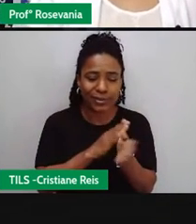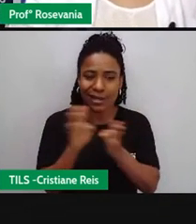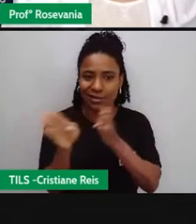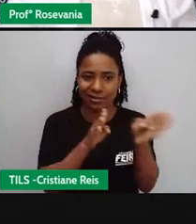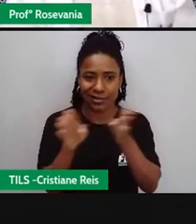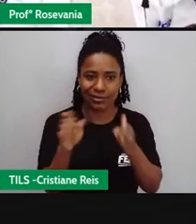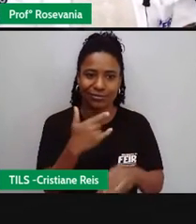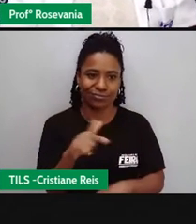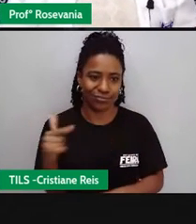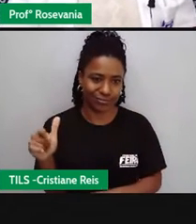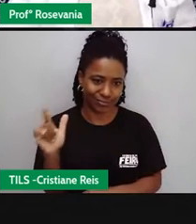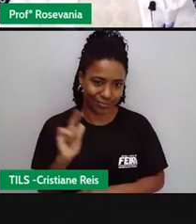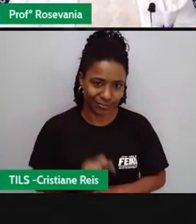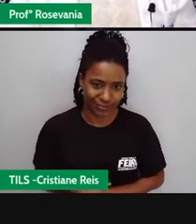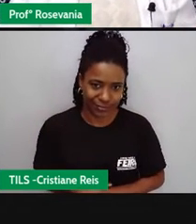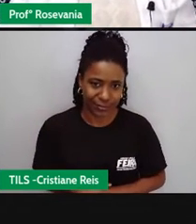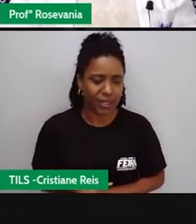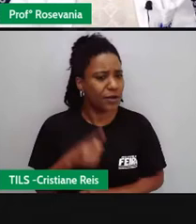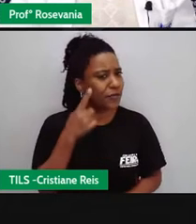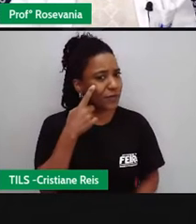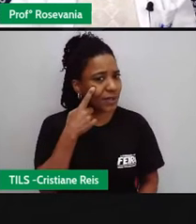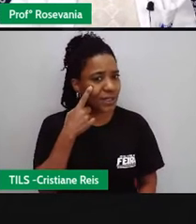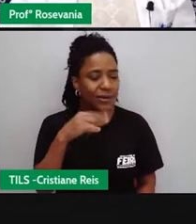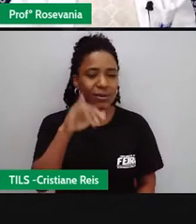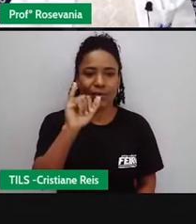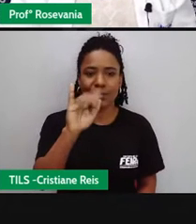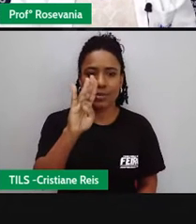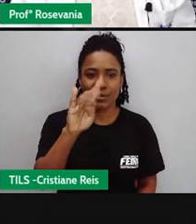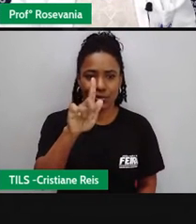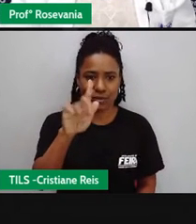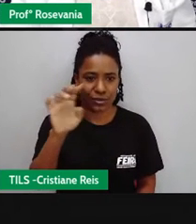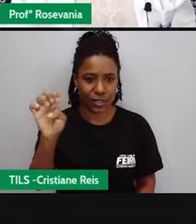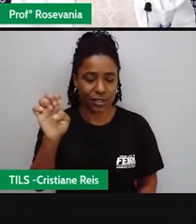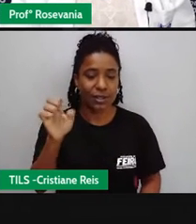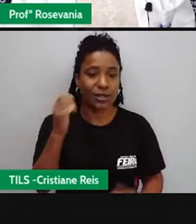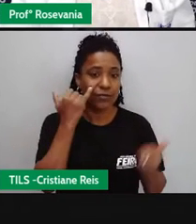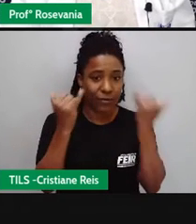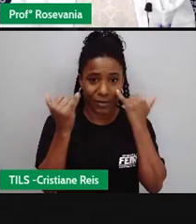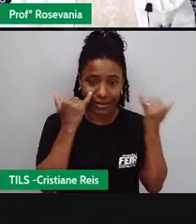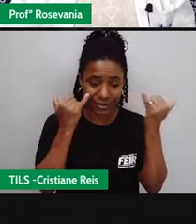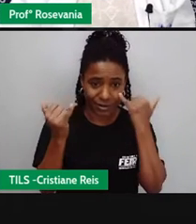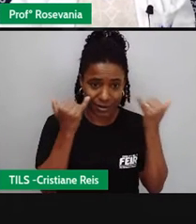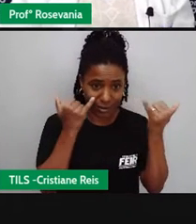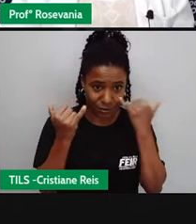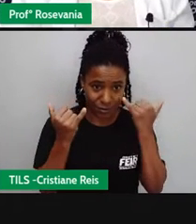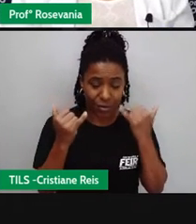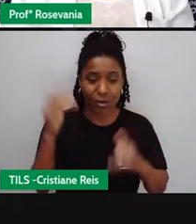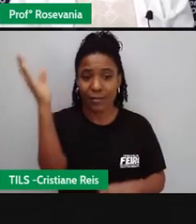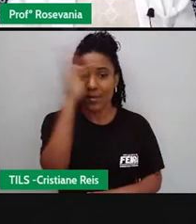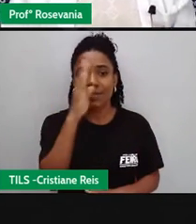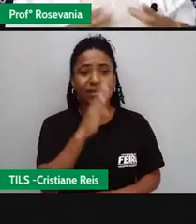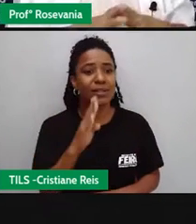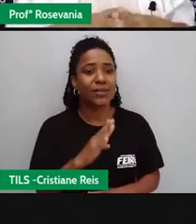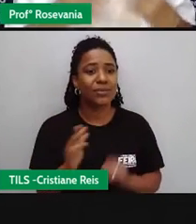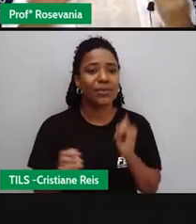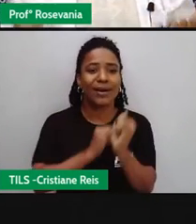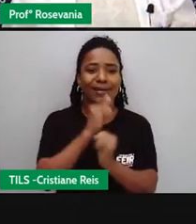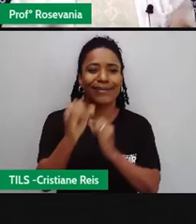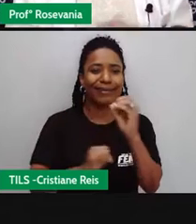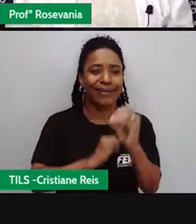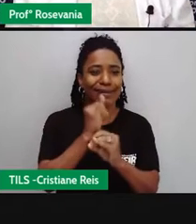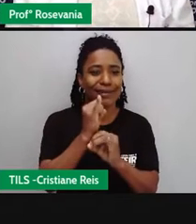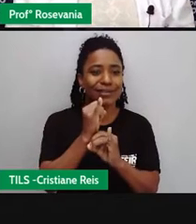Bom, aqui um dado, né, do IBGE diz assim, a maioria dos brasileiros acessa a internet para trocar mensagens. Esse é um